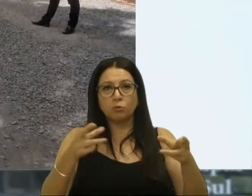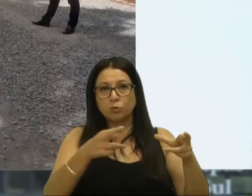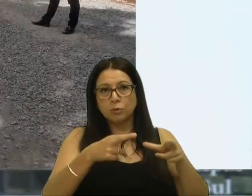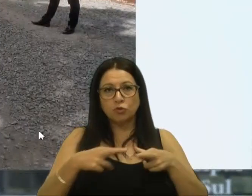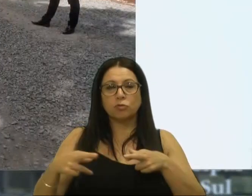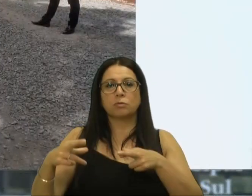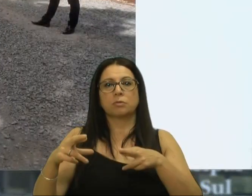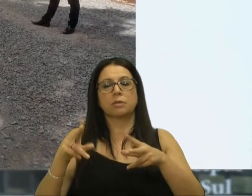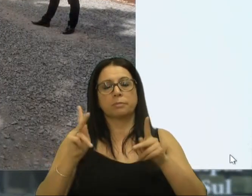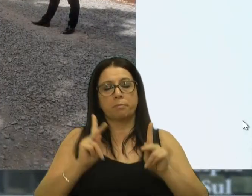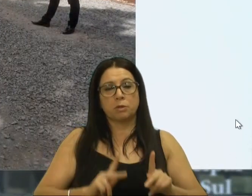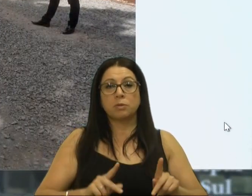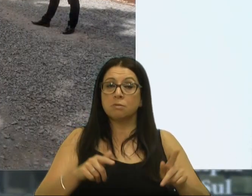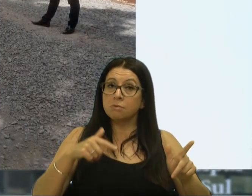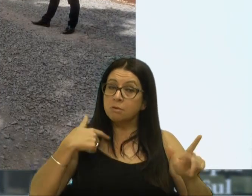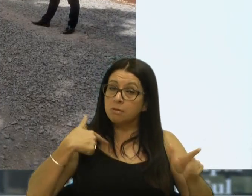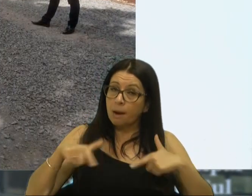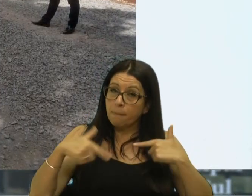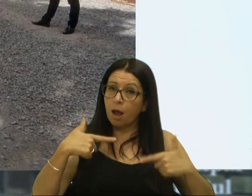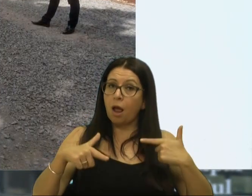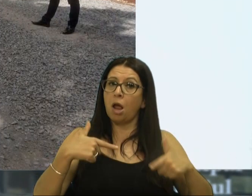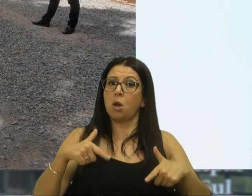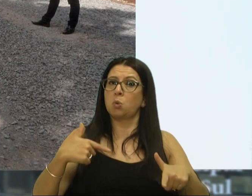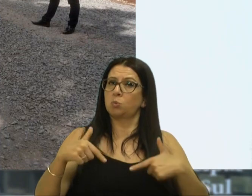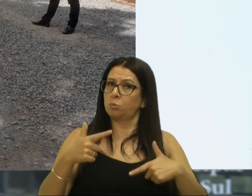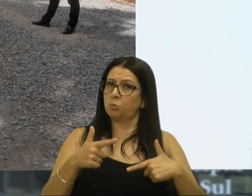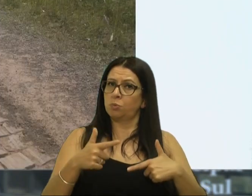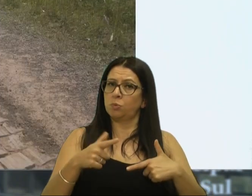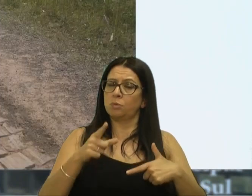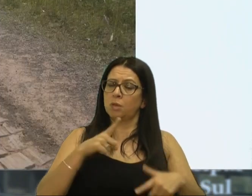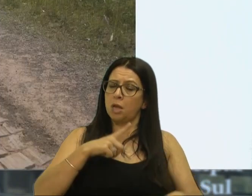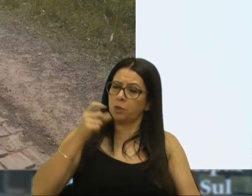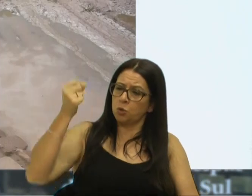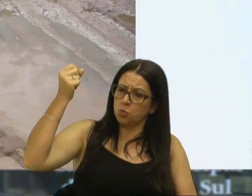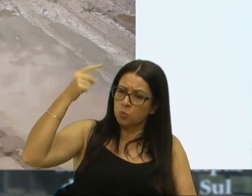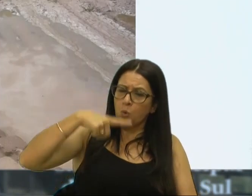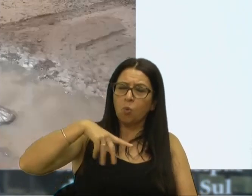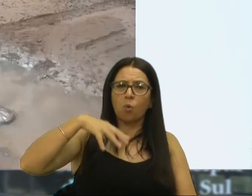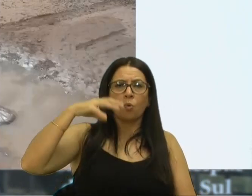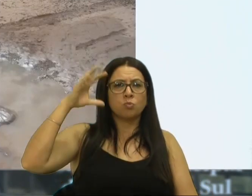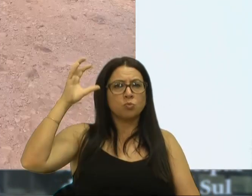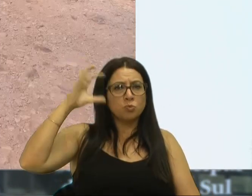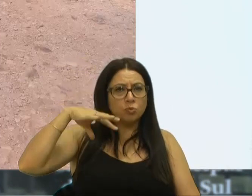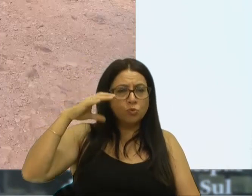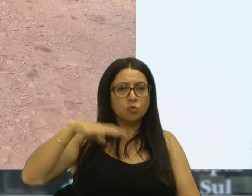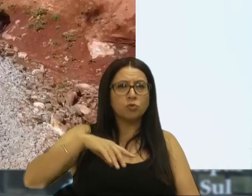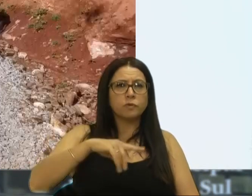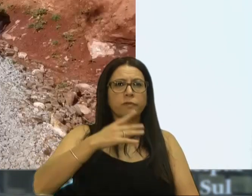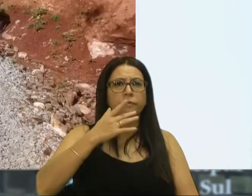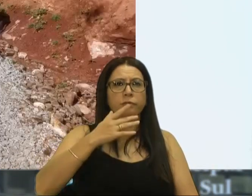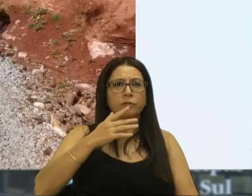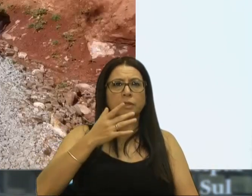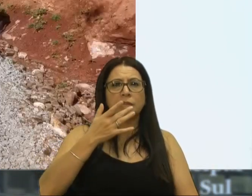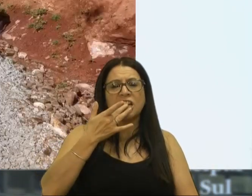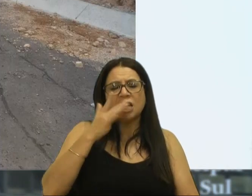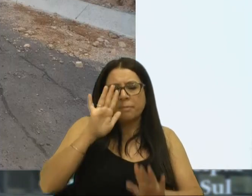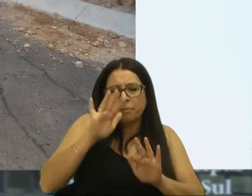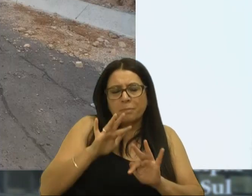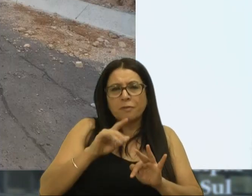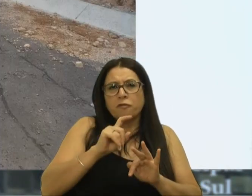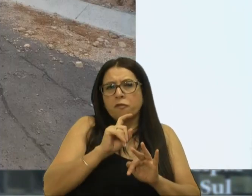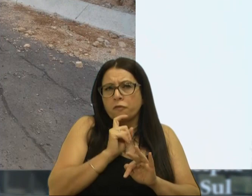trabalham duro, apesar de ser um guerreiro, enfrentam sol, chuva, geada, granizo,